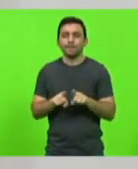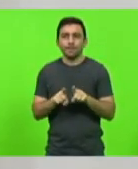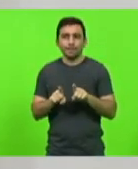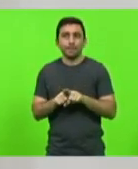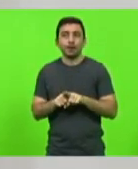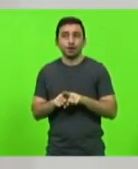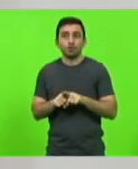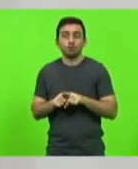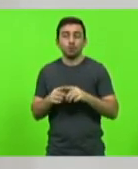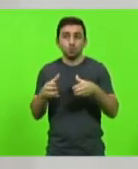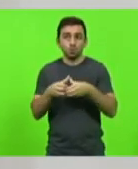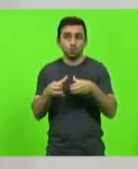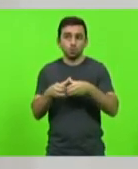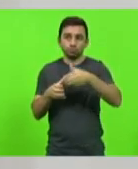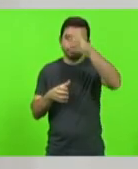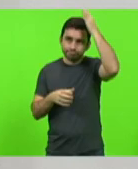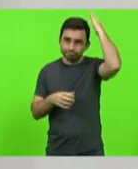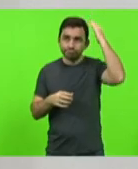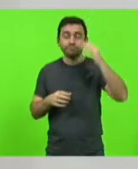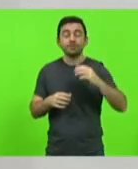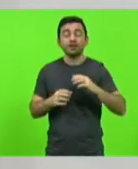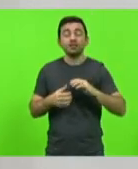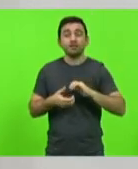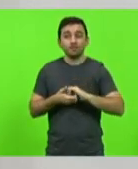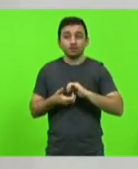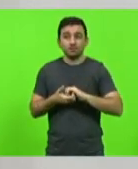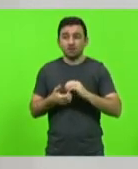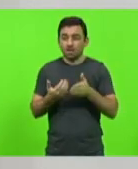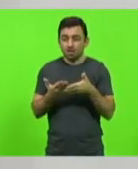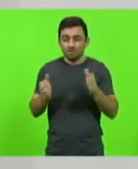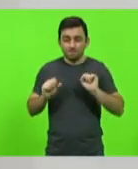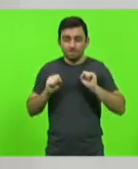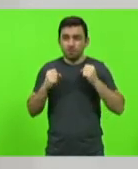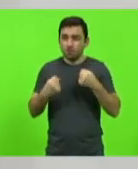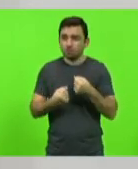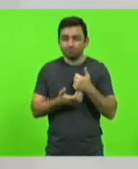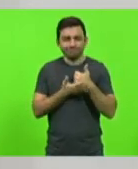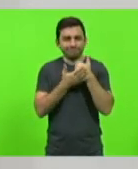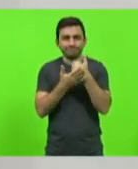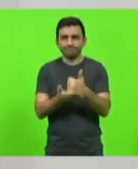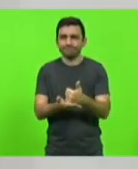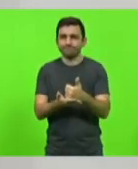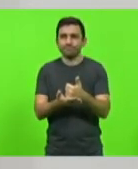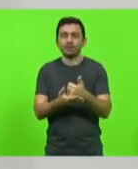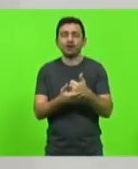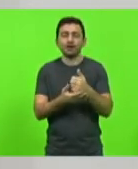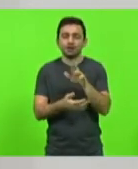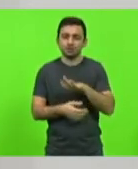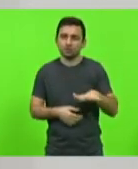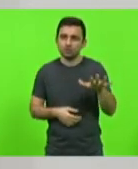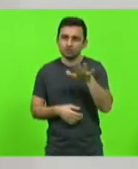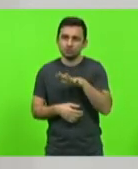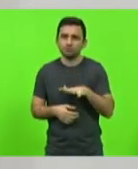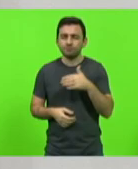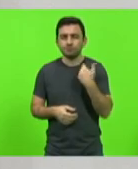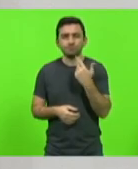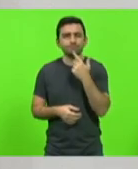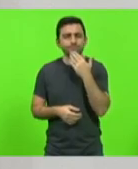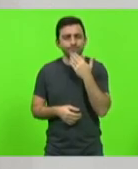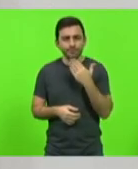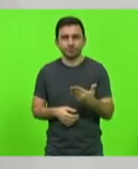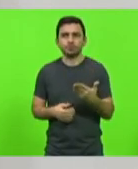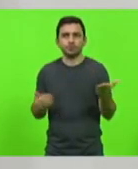bombeiros, também à tua defesa civil, que também, com certeza, auxiliaram muito naquela região e que aqui fizemos esse apelo novamente